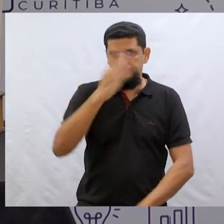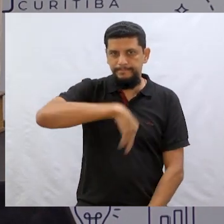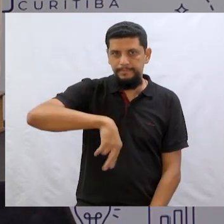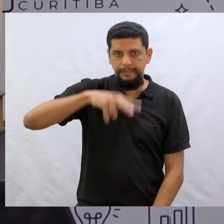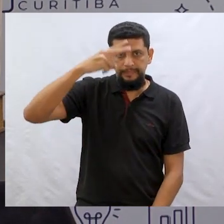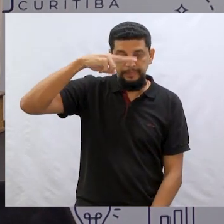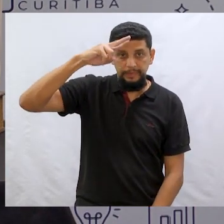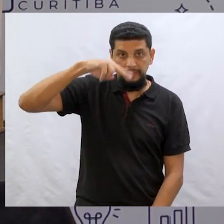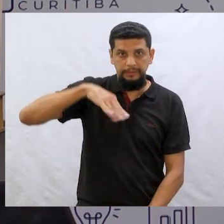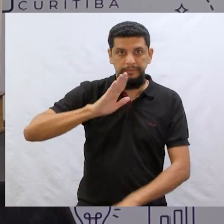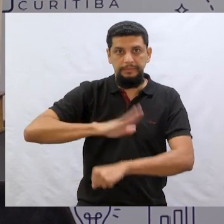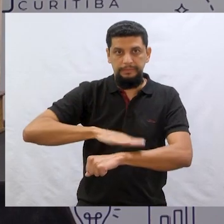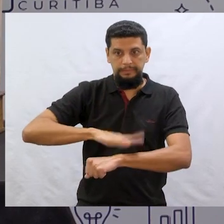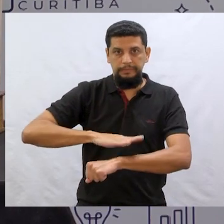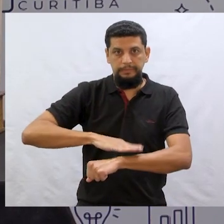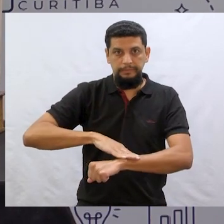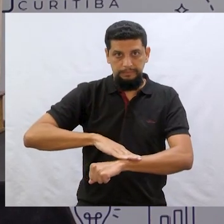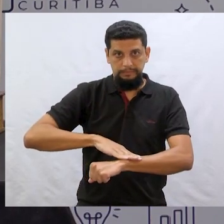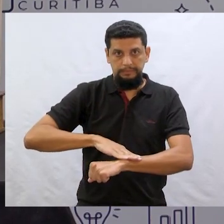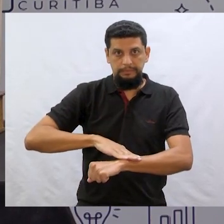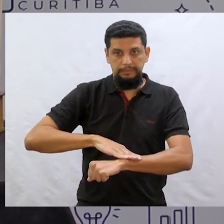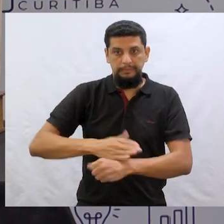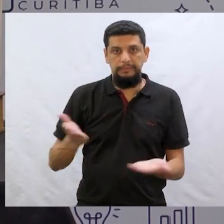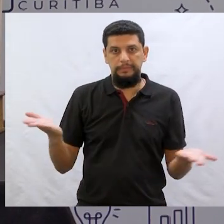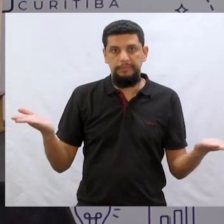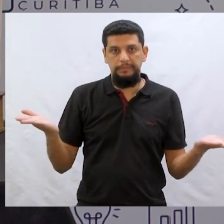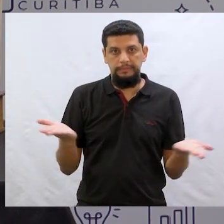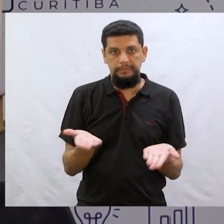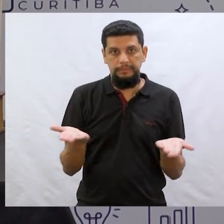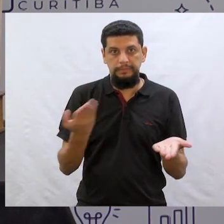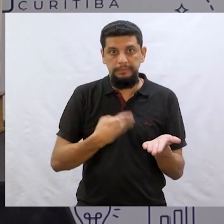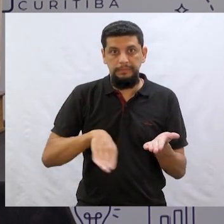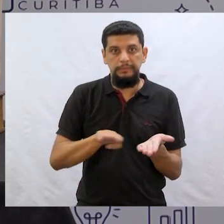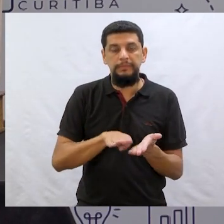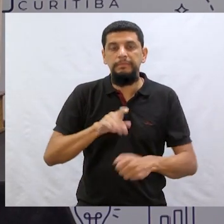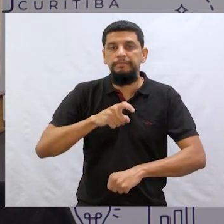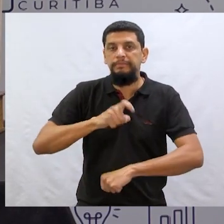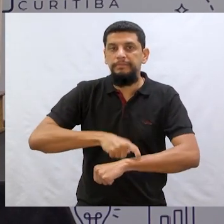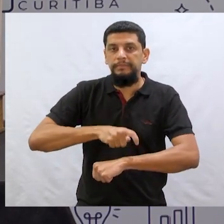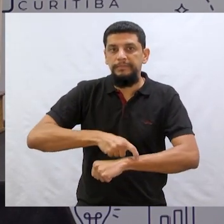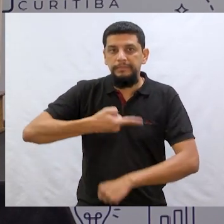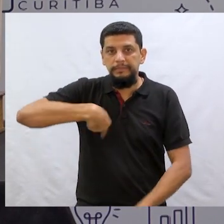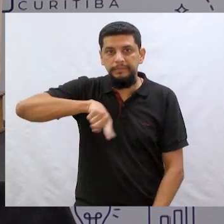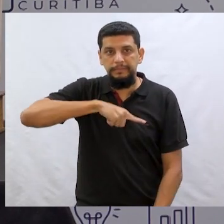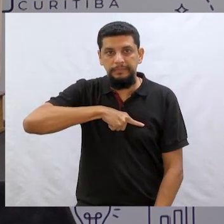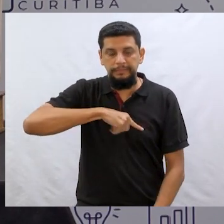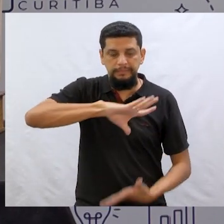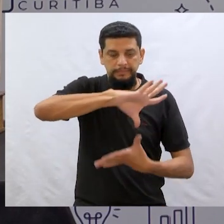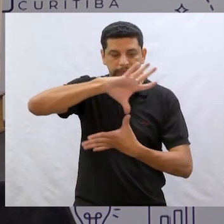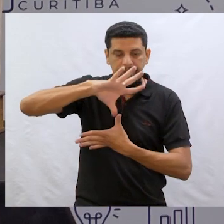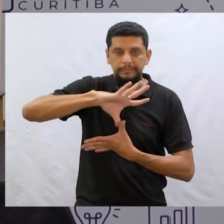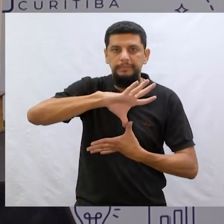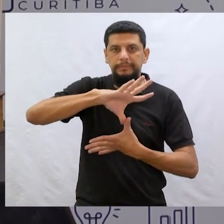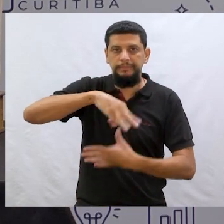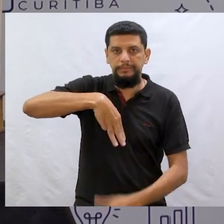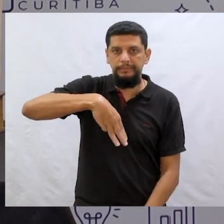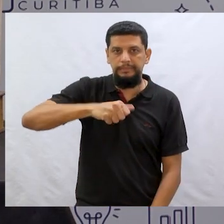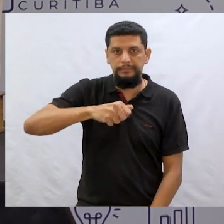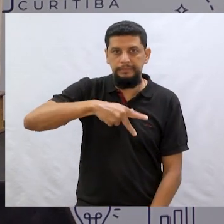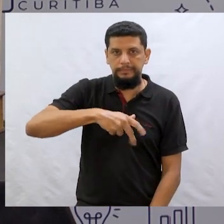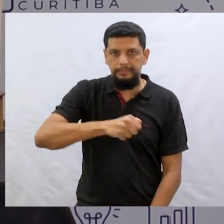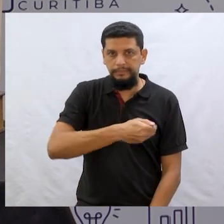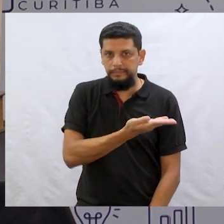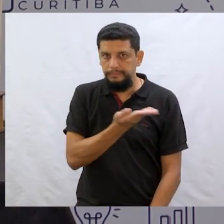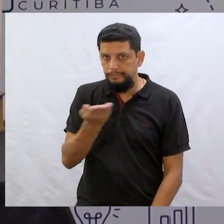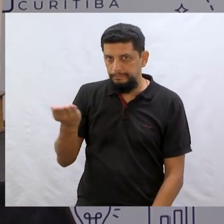mais uma história, para mais um momento. E agora, chegou o momento, olha ali, ó, do nosso mapa. Isso mesmo.